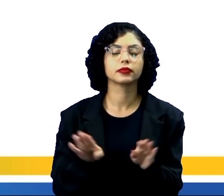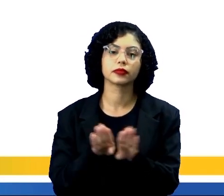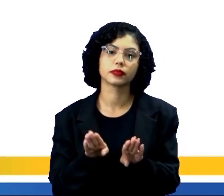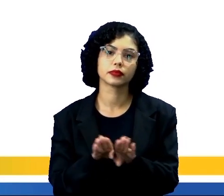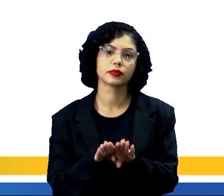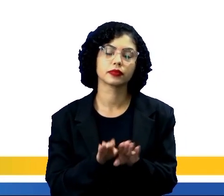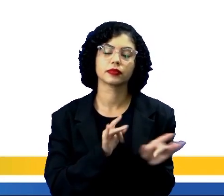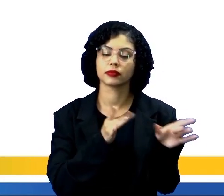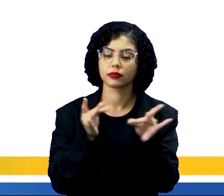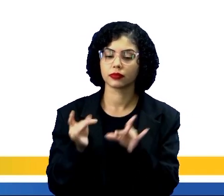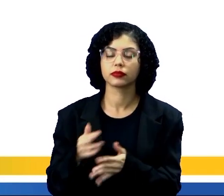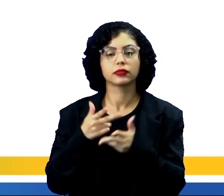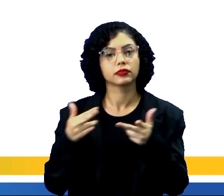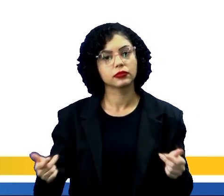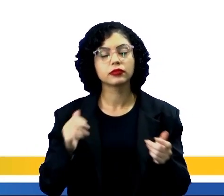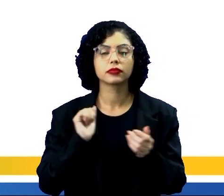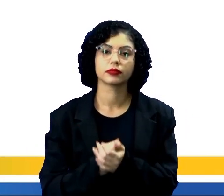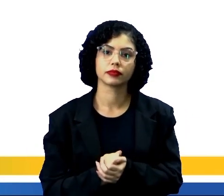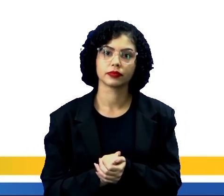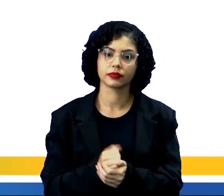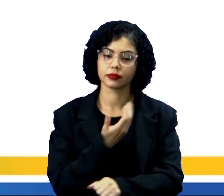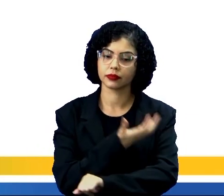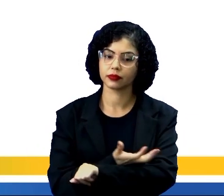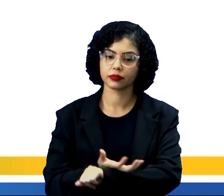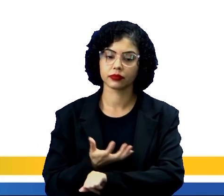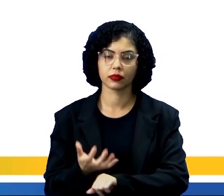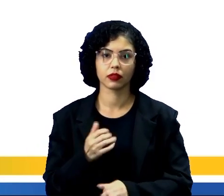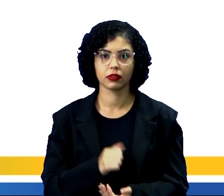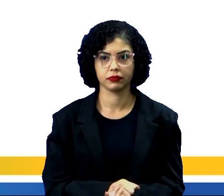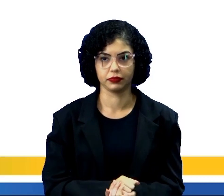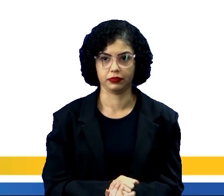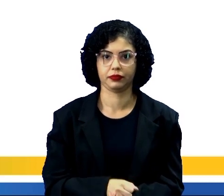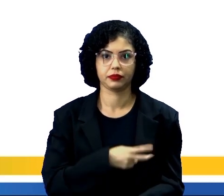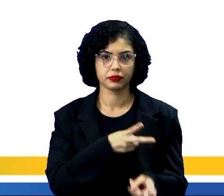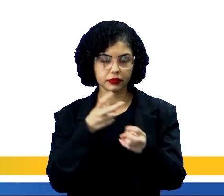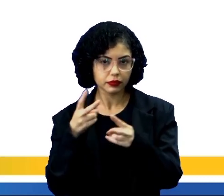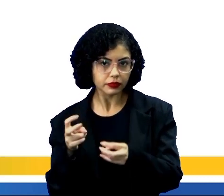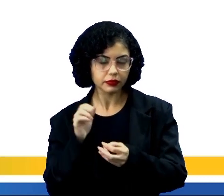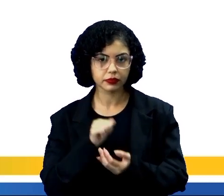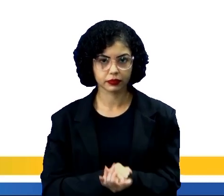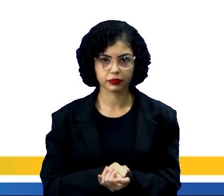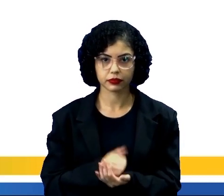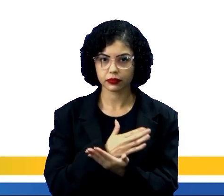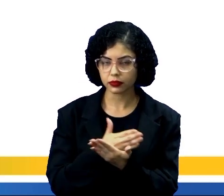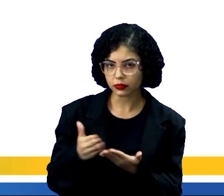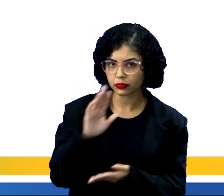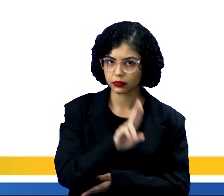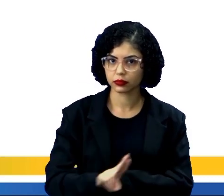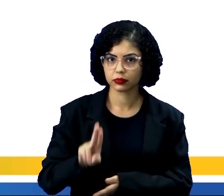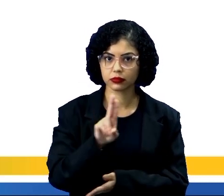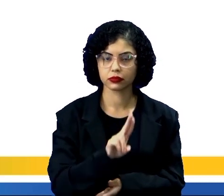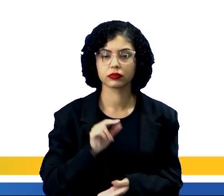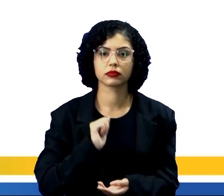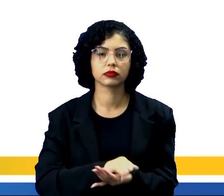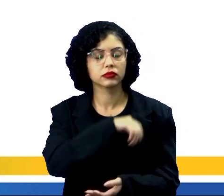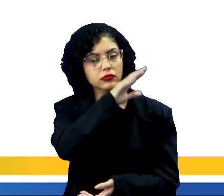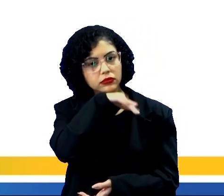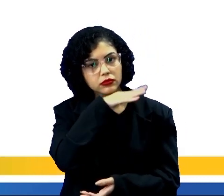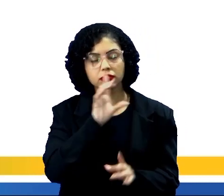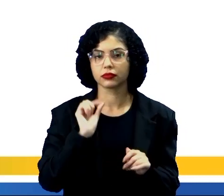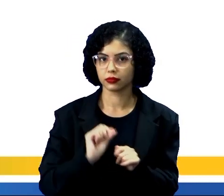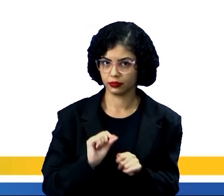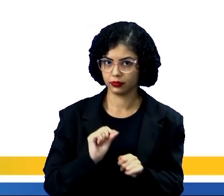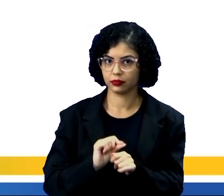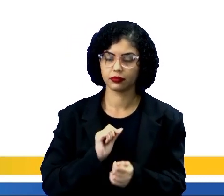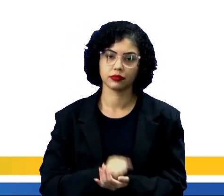das mercadorias, das coisas que plantavam. Então, eles perceberam, né? Começaram a usar os animais para